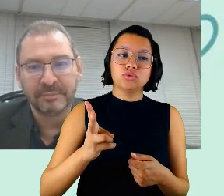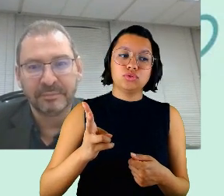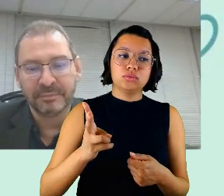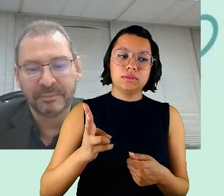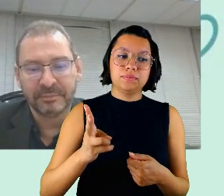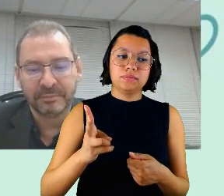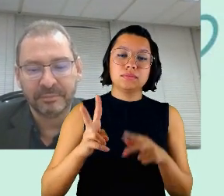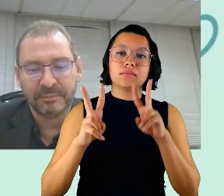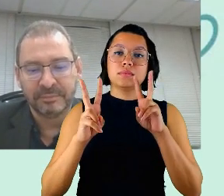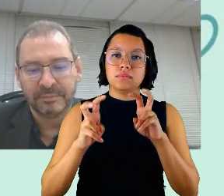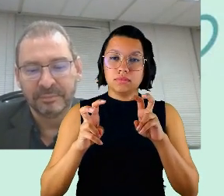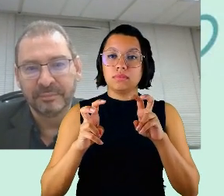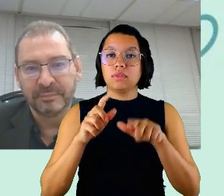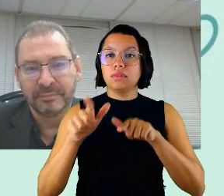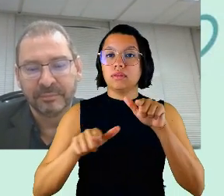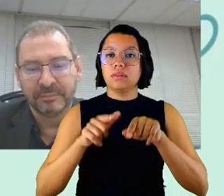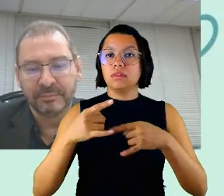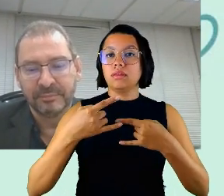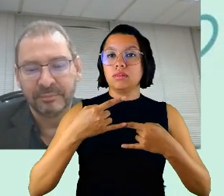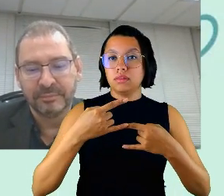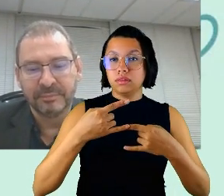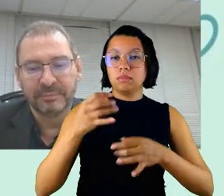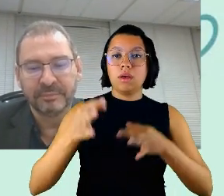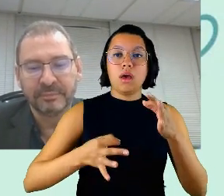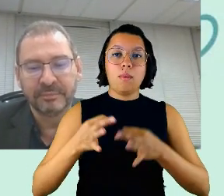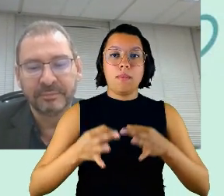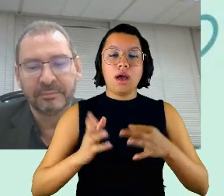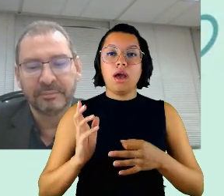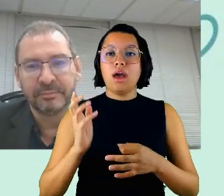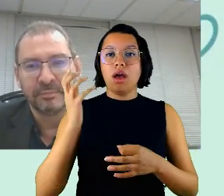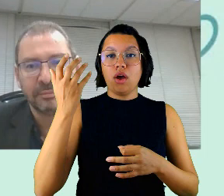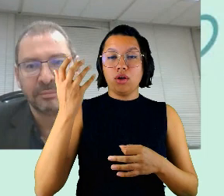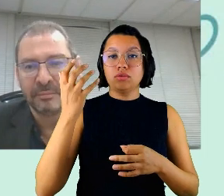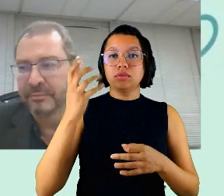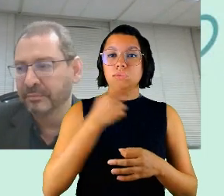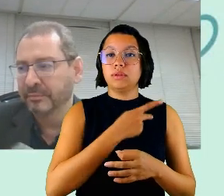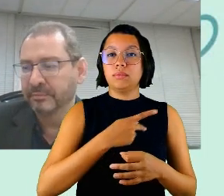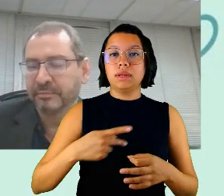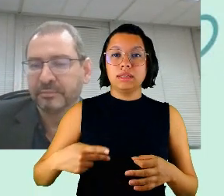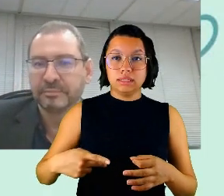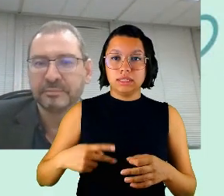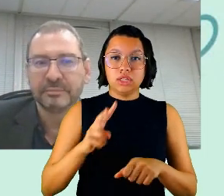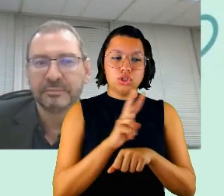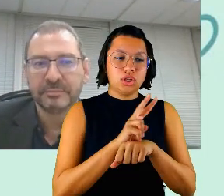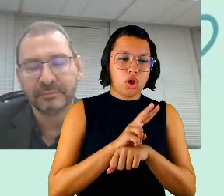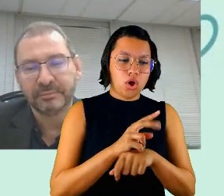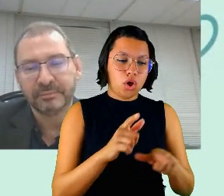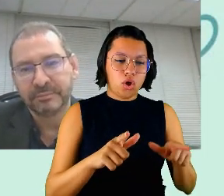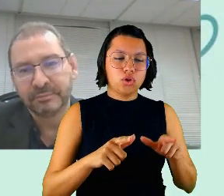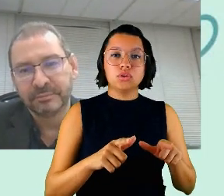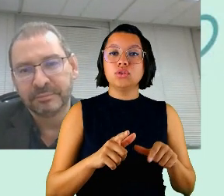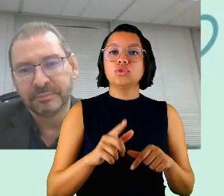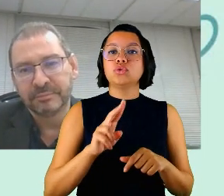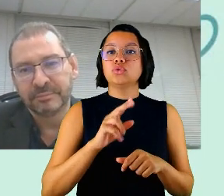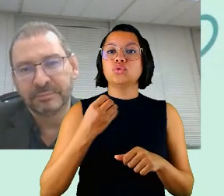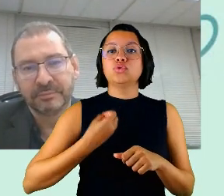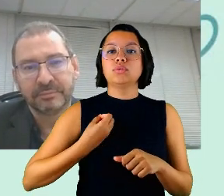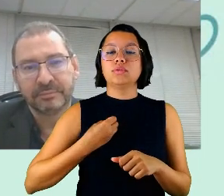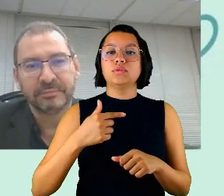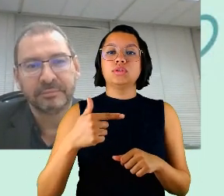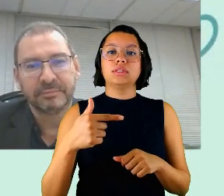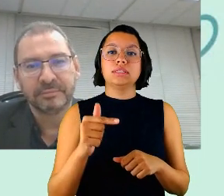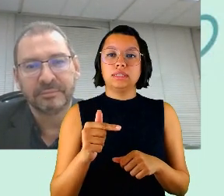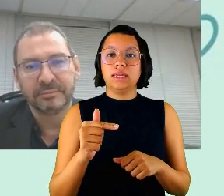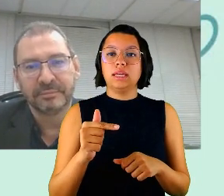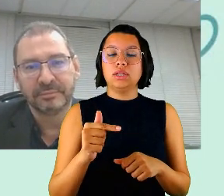teletrabalho para magistrados e a resolução da presidência da corrigidoria número 17 de 2021 com a nossa corrigidora